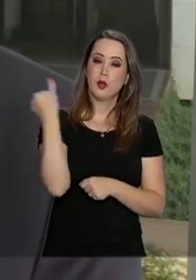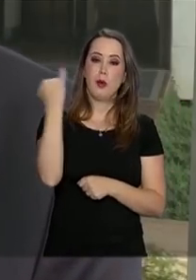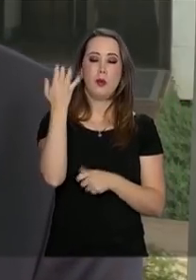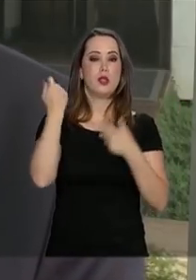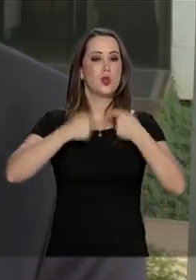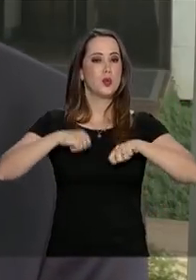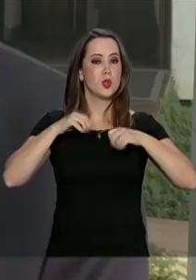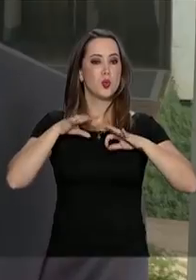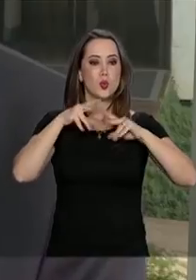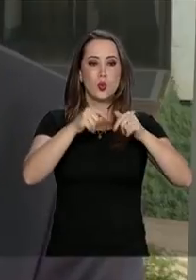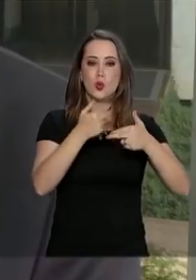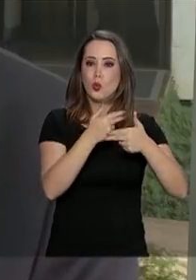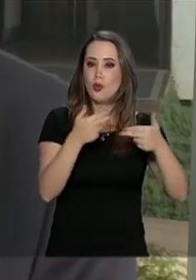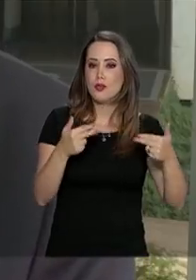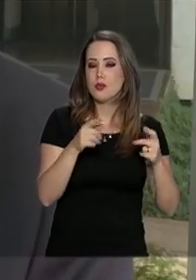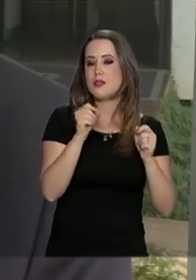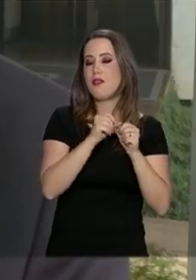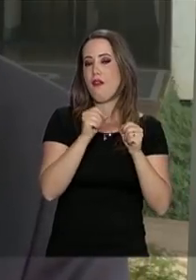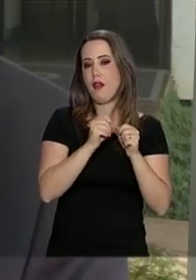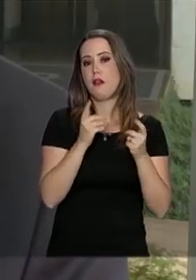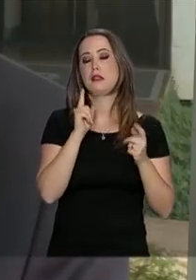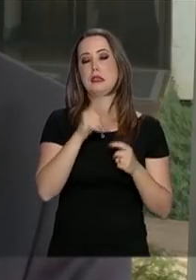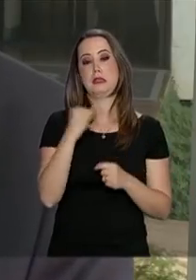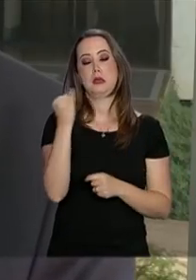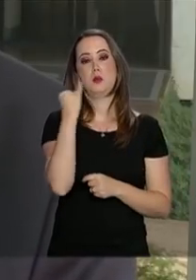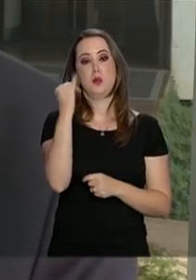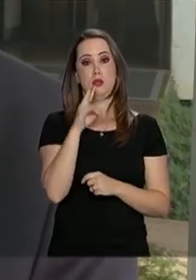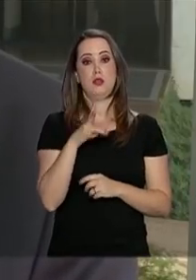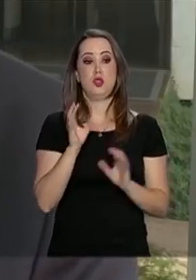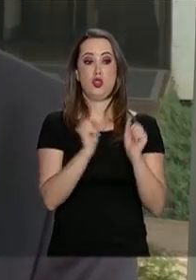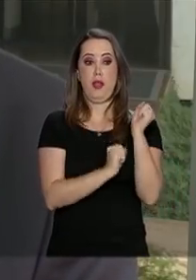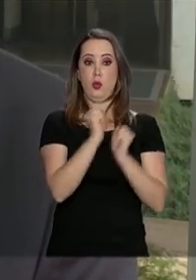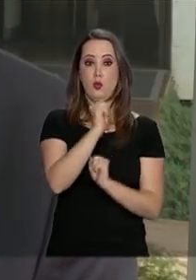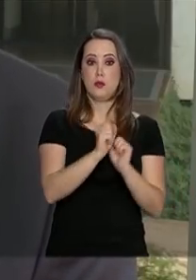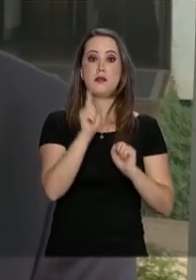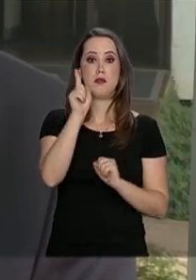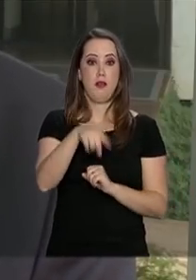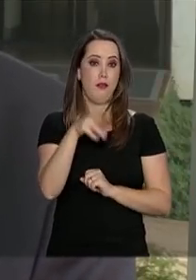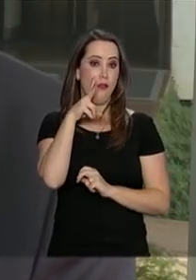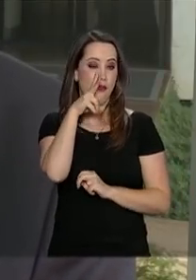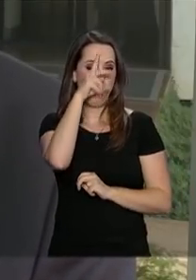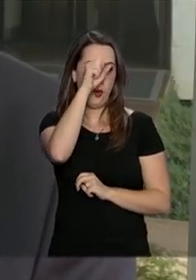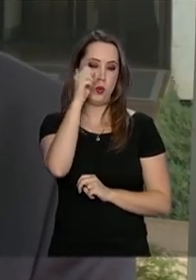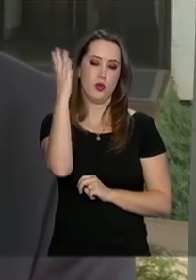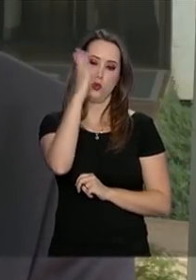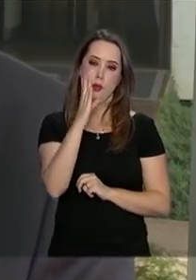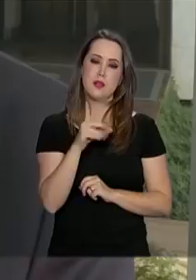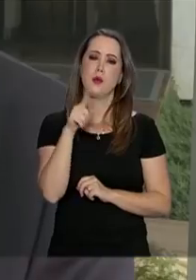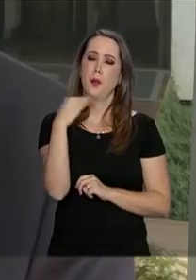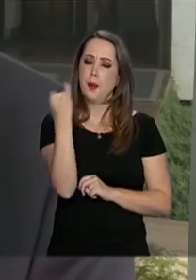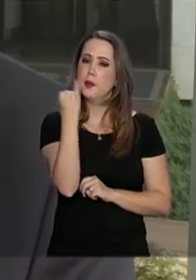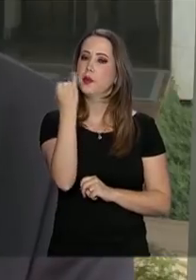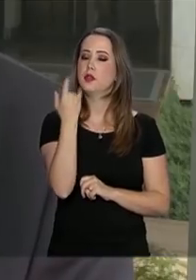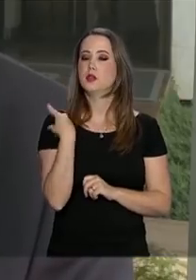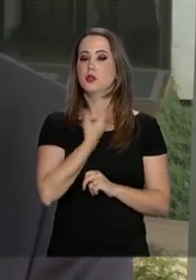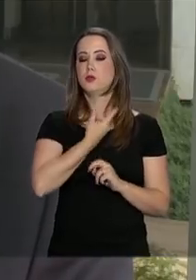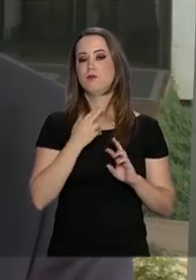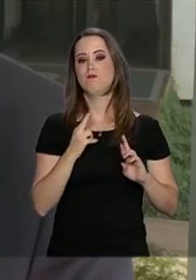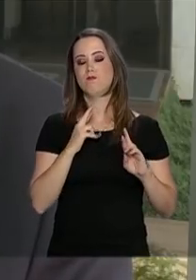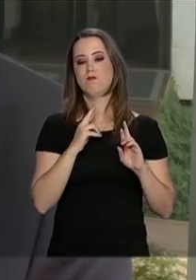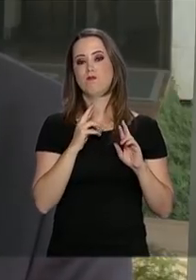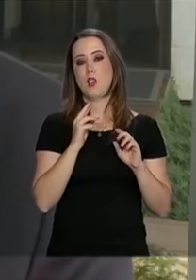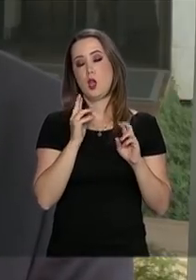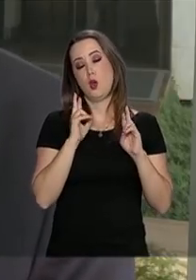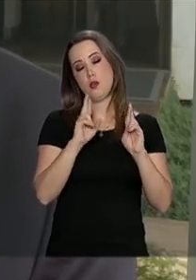todos os processos. É importante que se tenha uma siderurgia forte. E a nossa expectativa é que